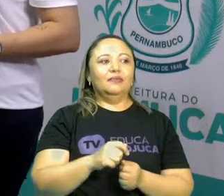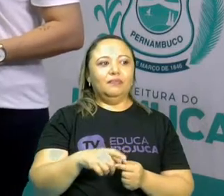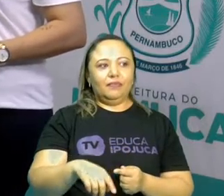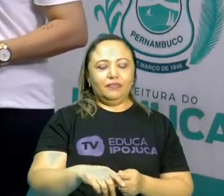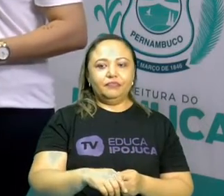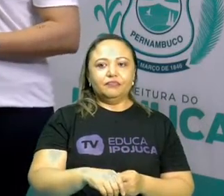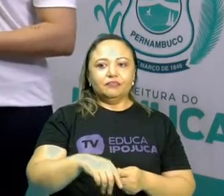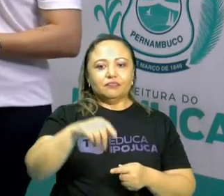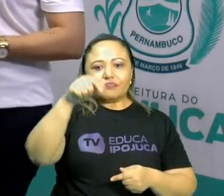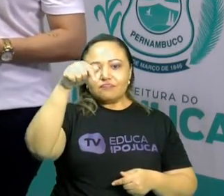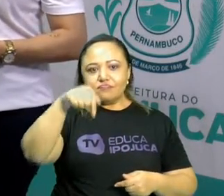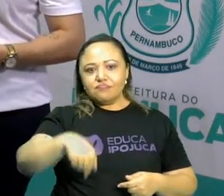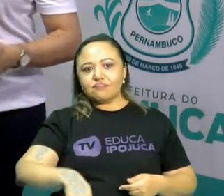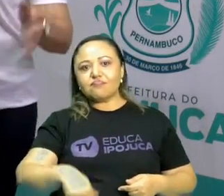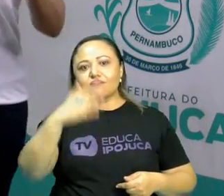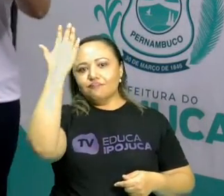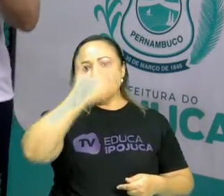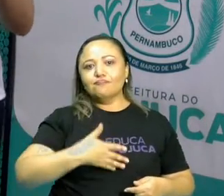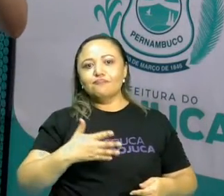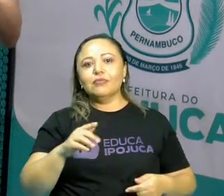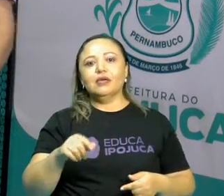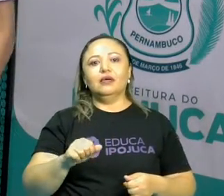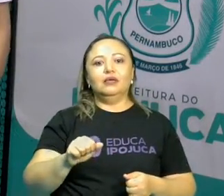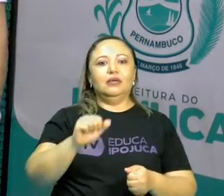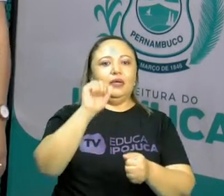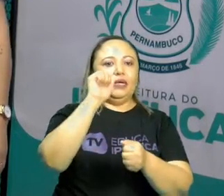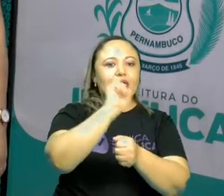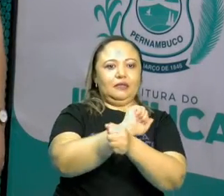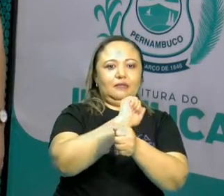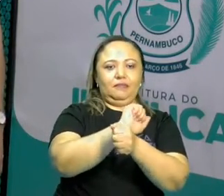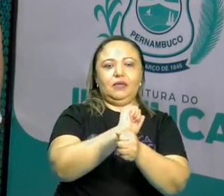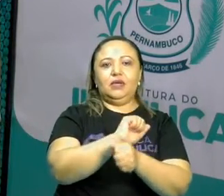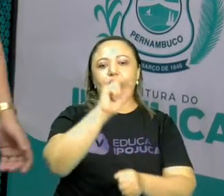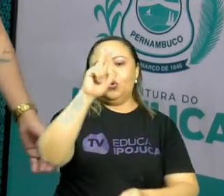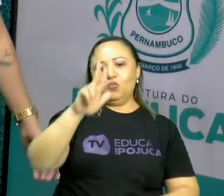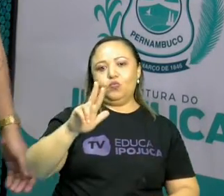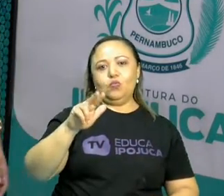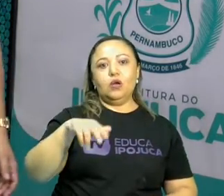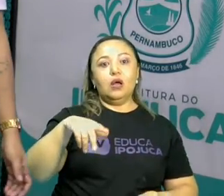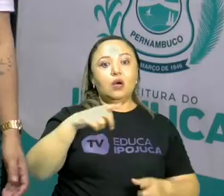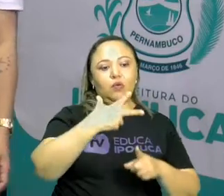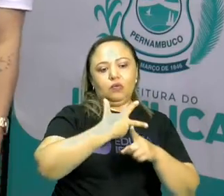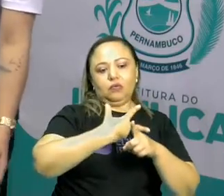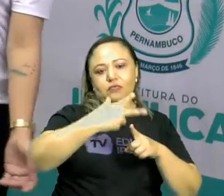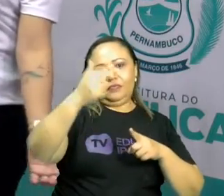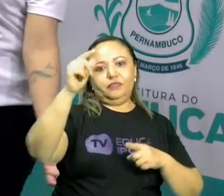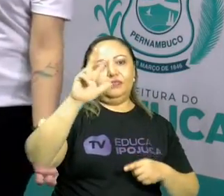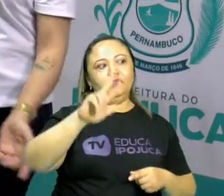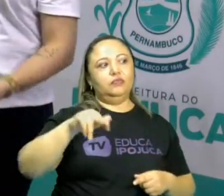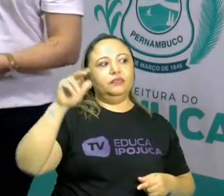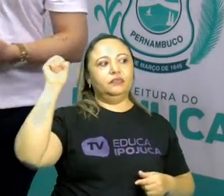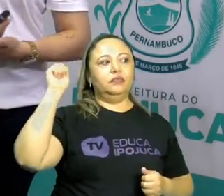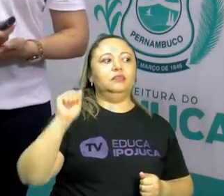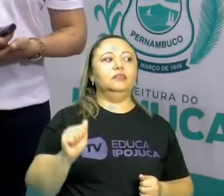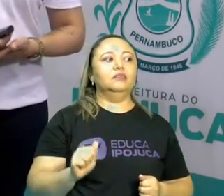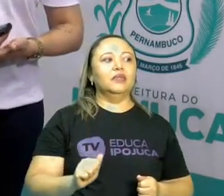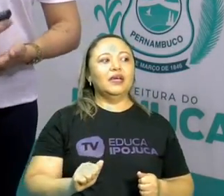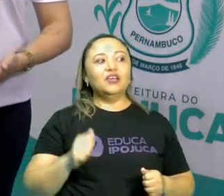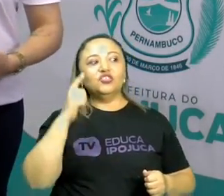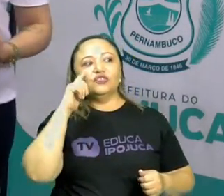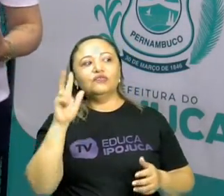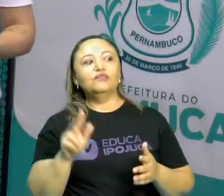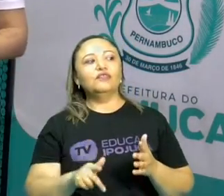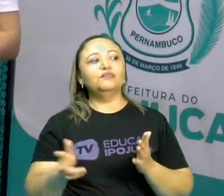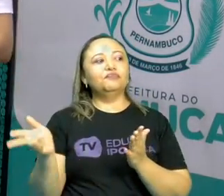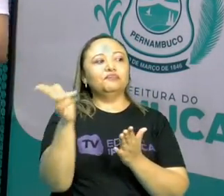Está aprovado. Quem espera nunca alcança. Então veja aí que interessante. E a intertextualidade também